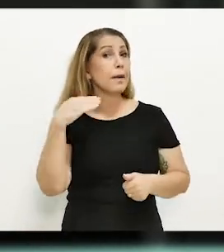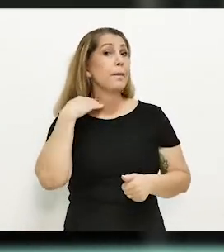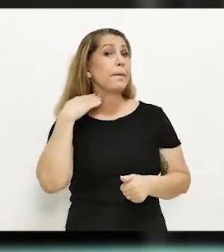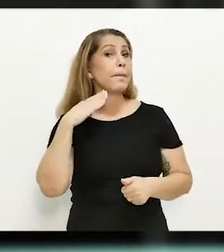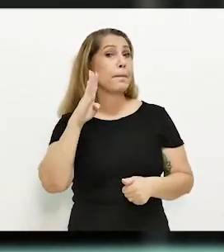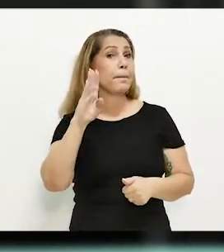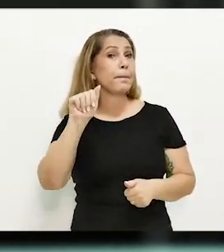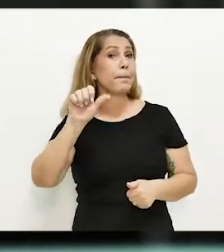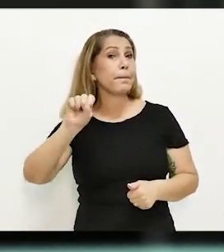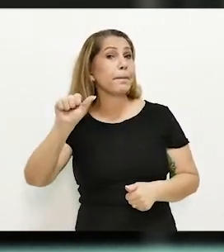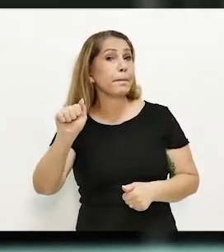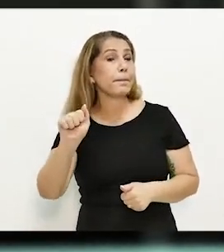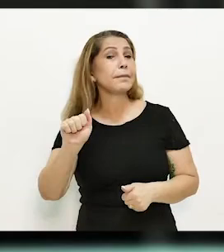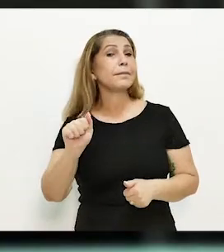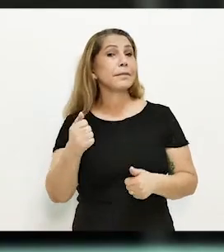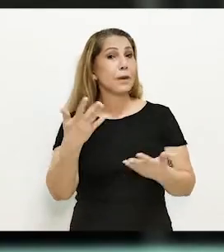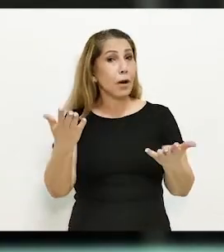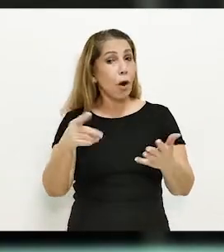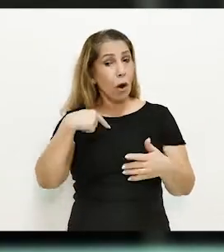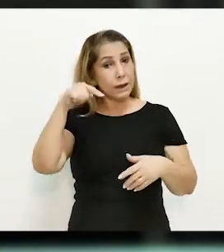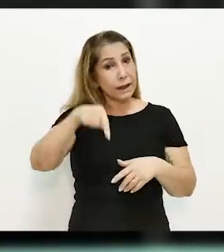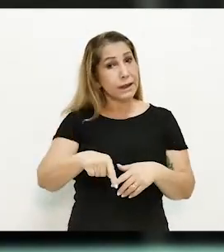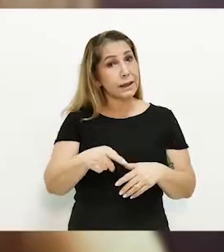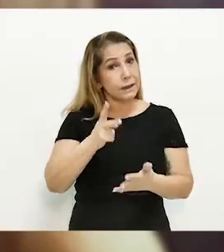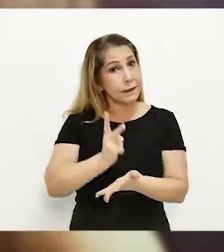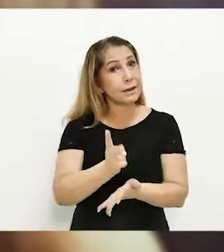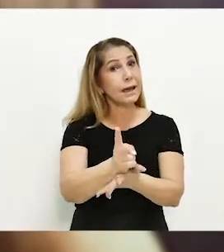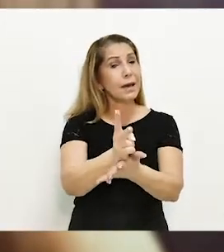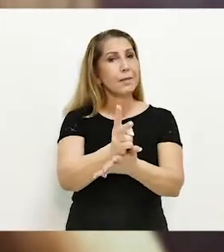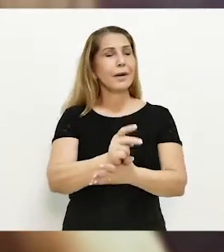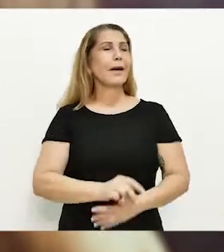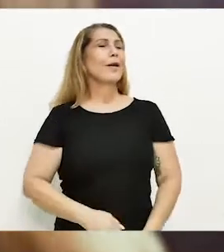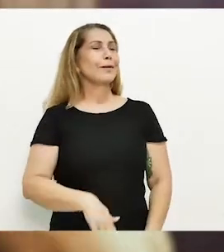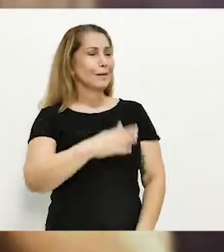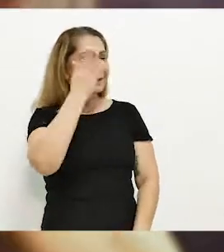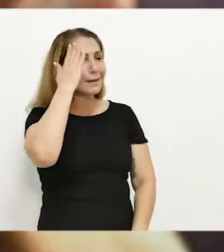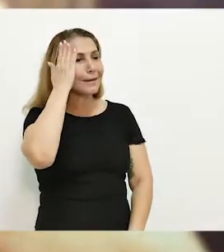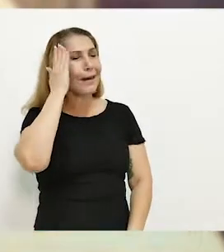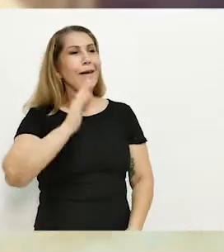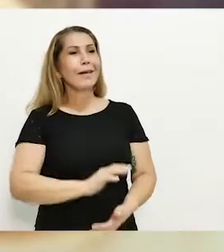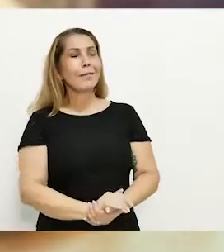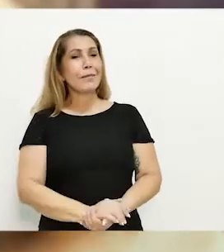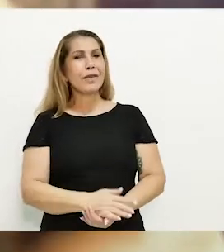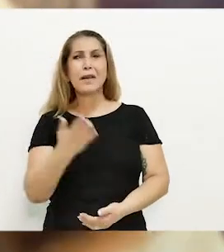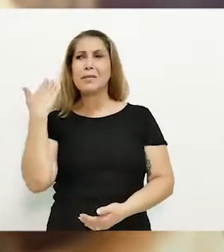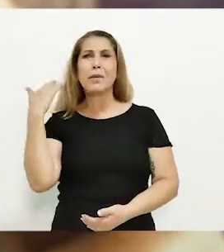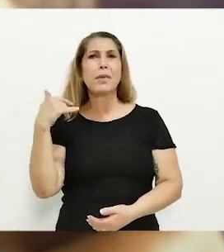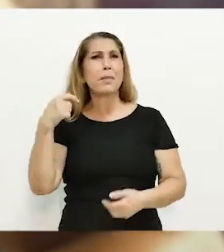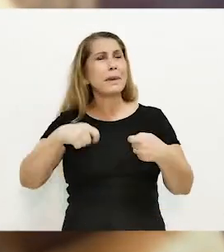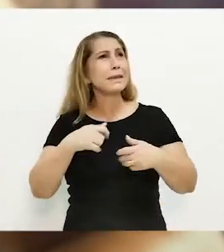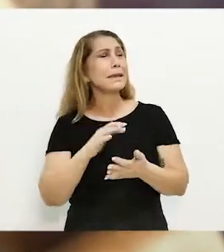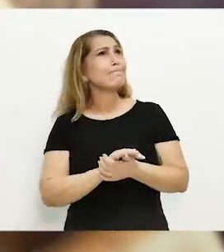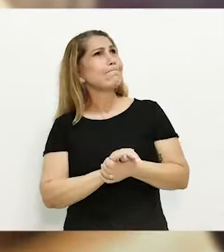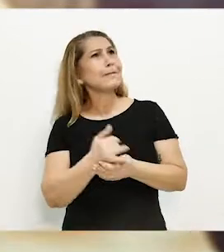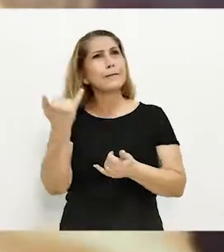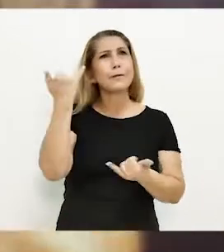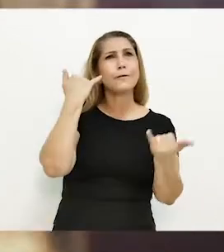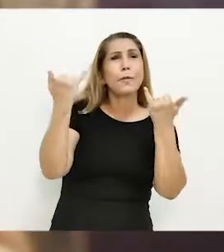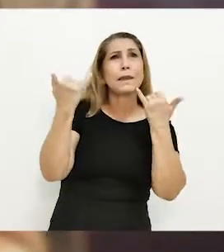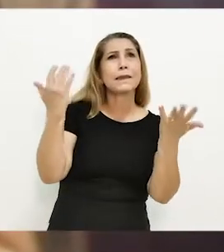continuar contando com o Baza. Nós estamos aqui desde sempre. E eu não sei. Outro dia eu precisei de umas informações